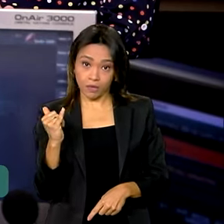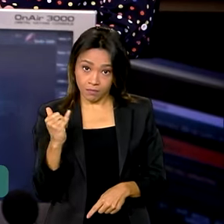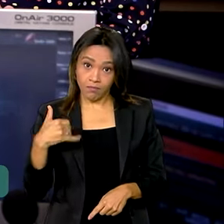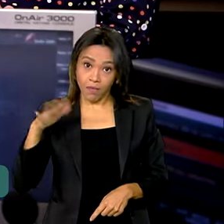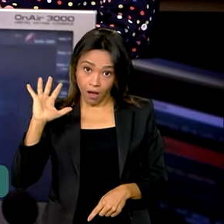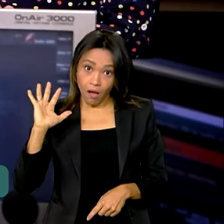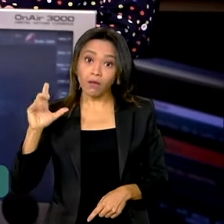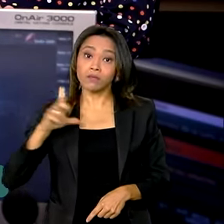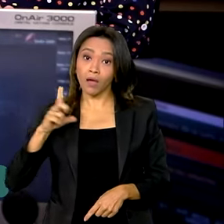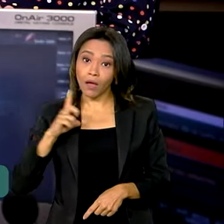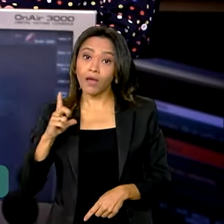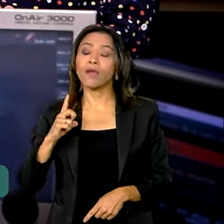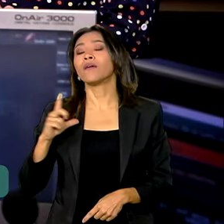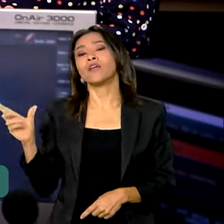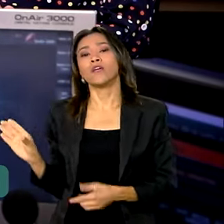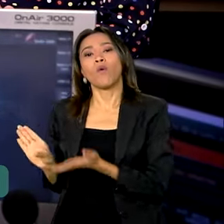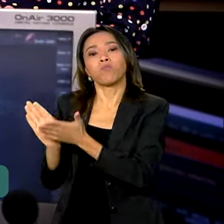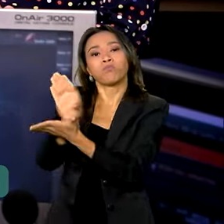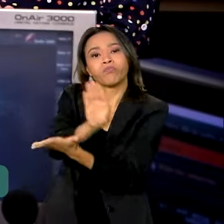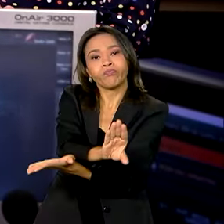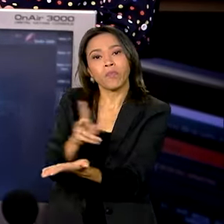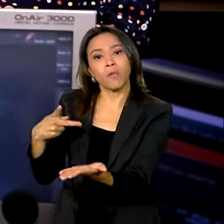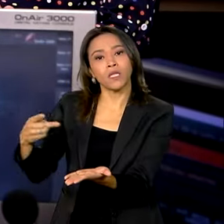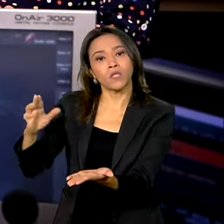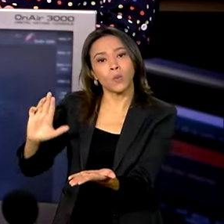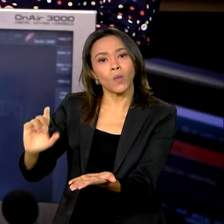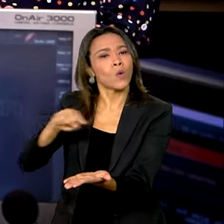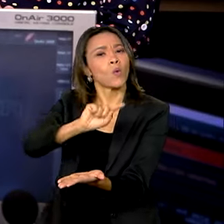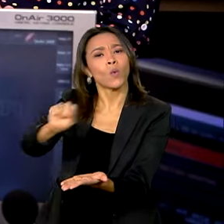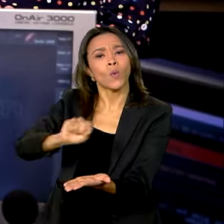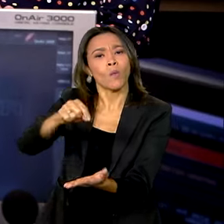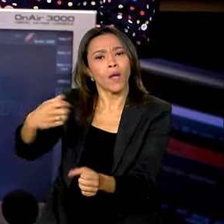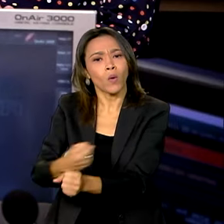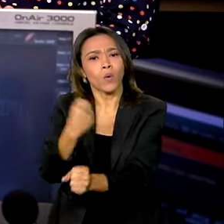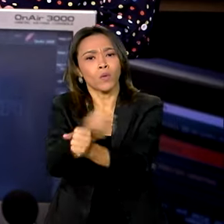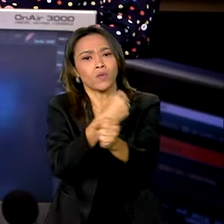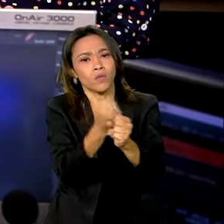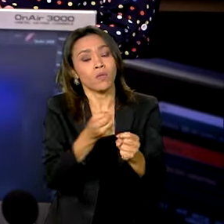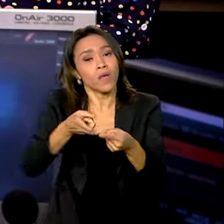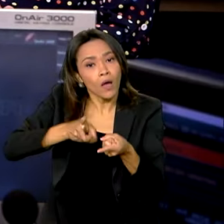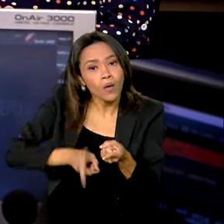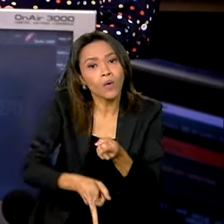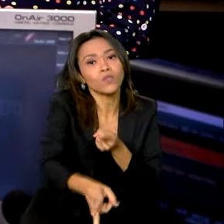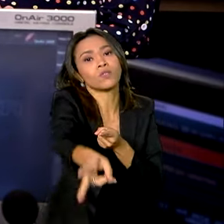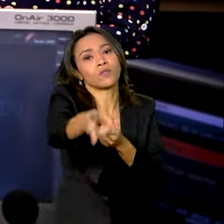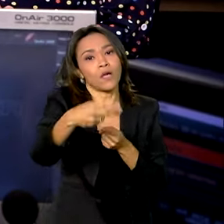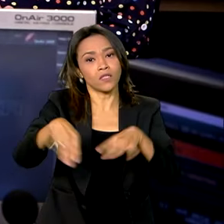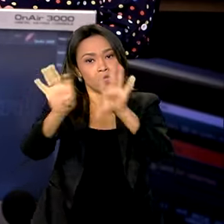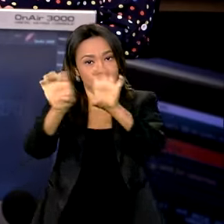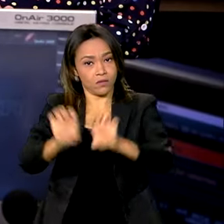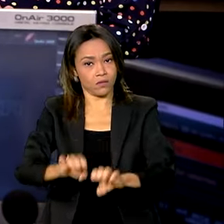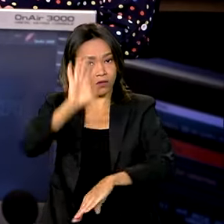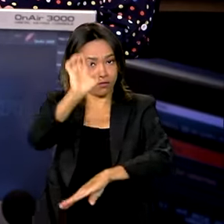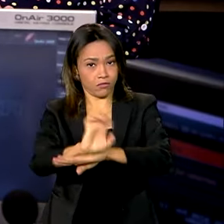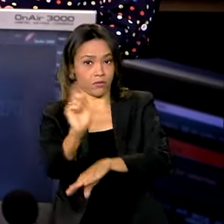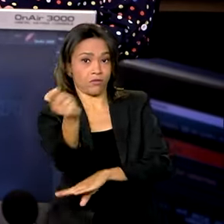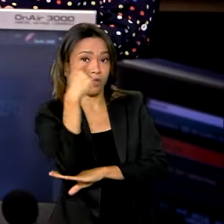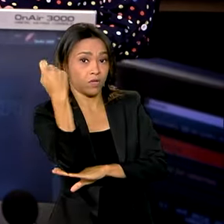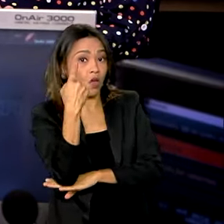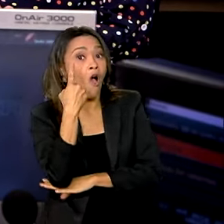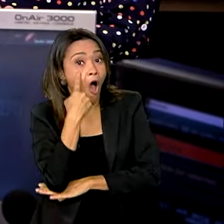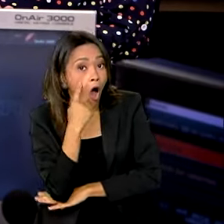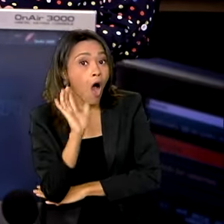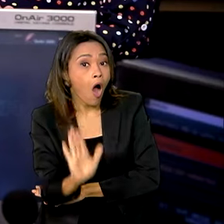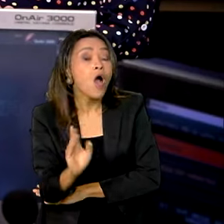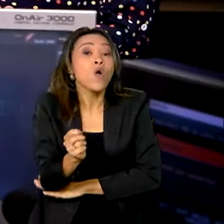disponibilizados pelo presidente Lula para a reconstrução e para a continuidade das obras estruturantes do estado do Rio Grande do Sul. Vejam